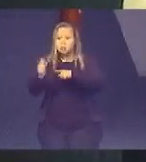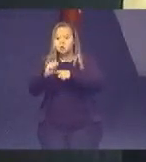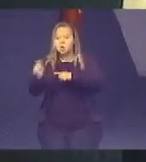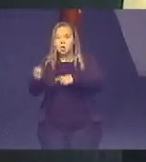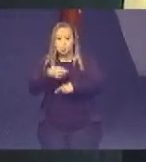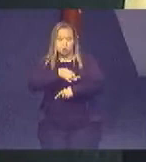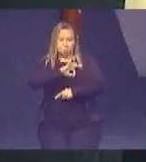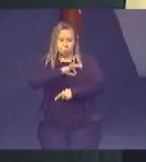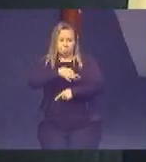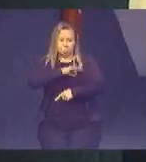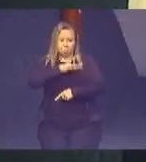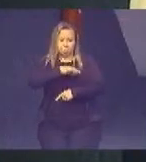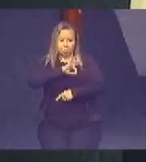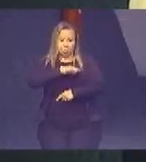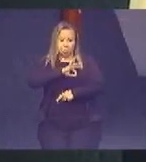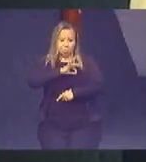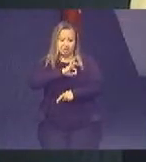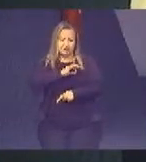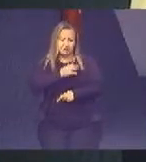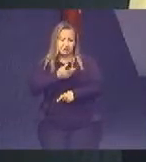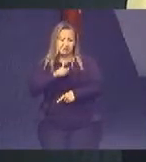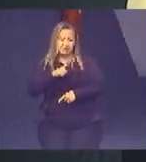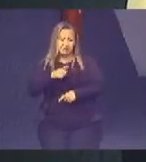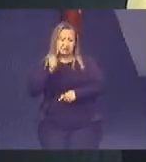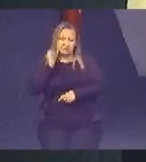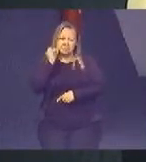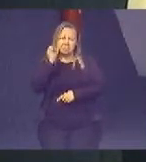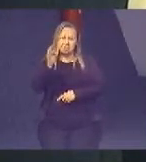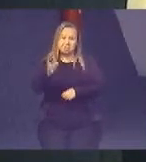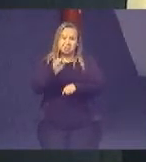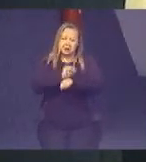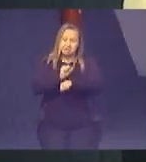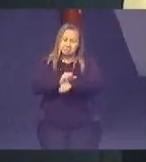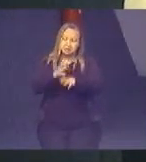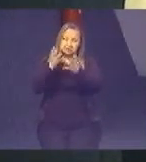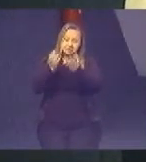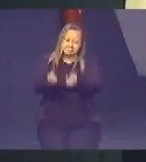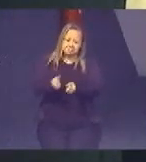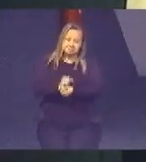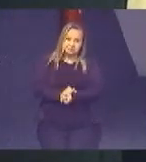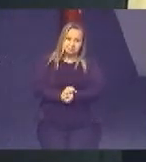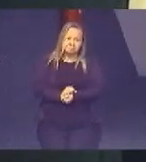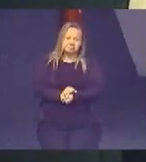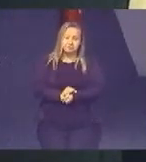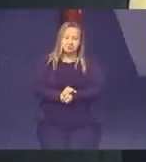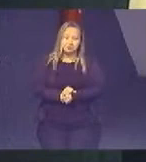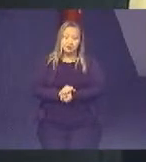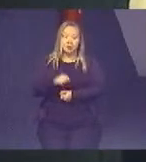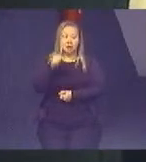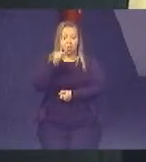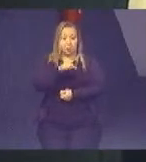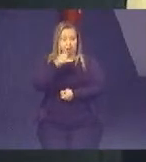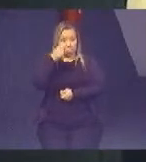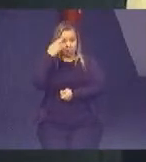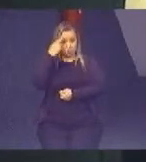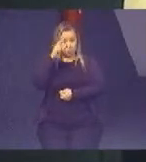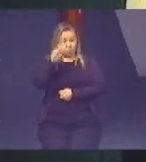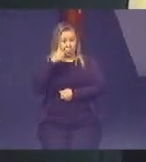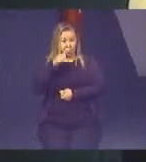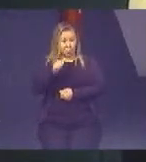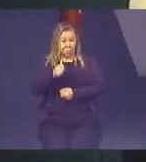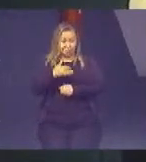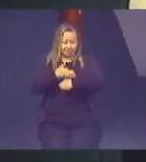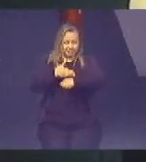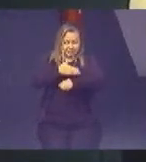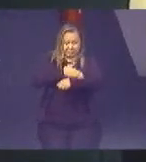após ter passado boa parte da madrugada esperando um atendimento e ela estava muito machucada.